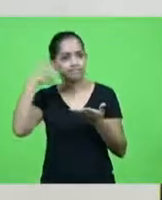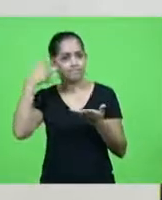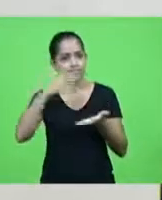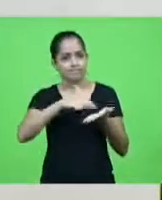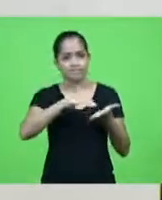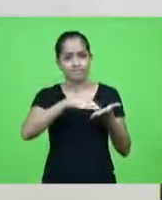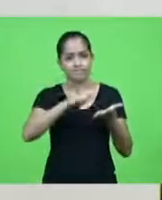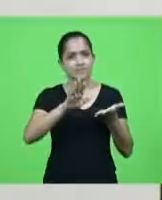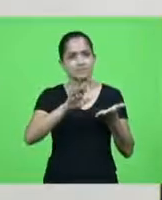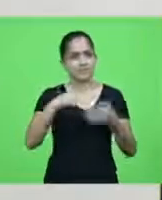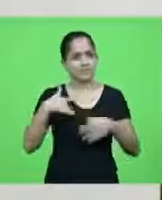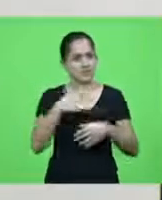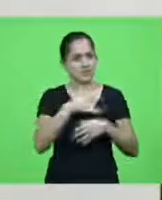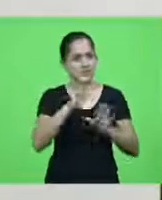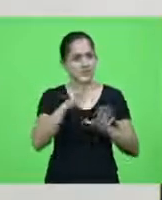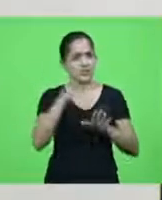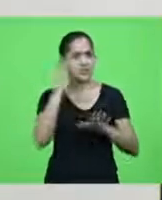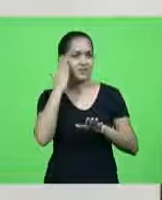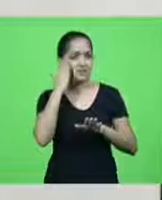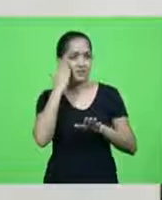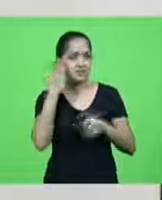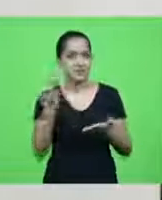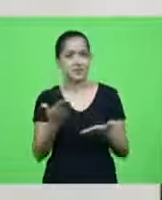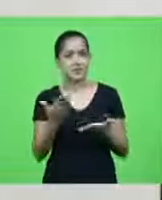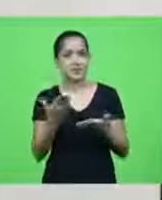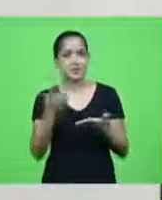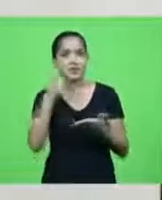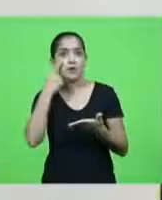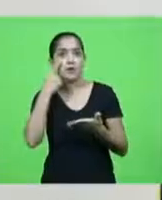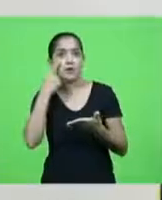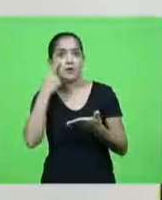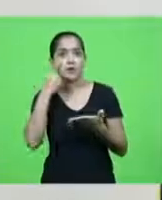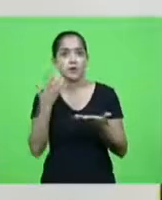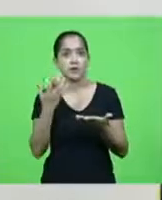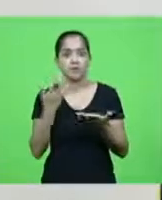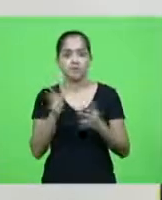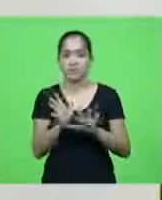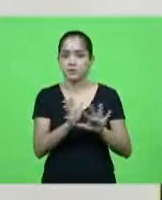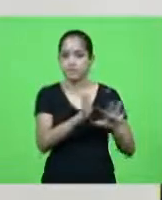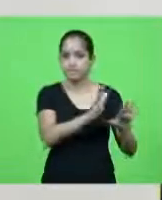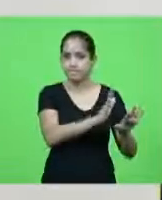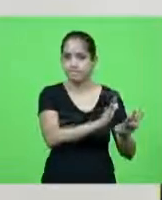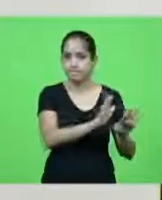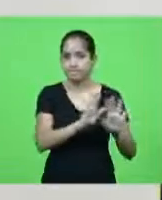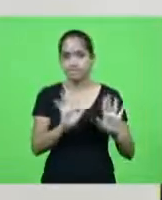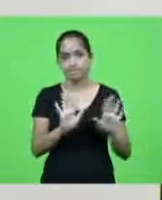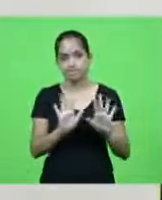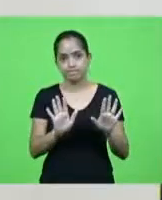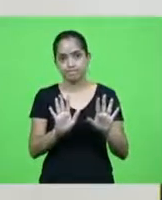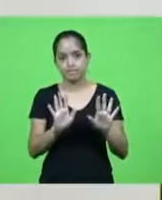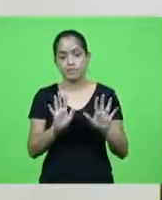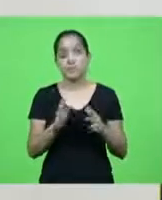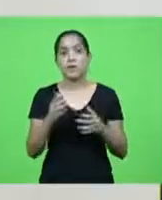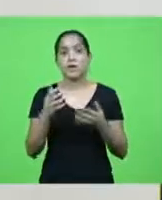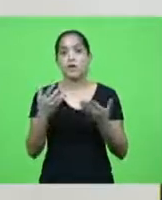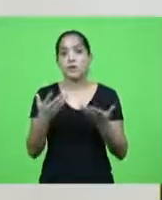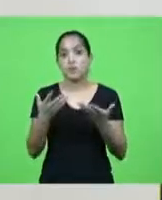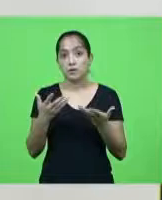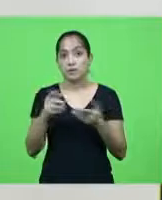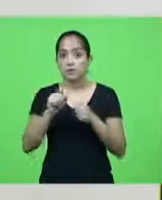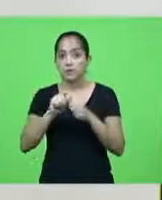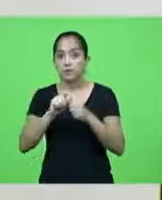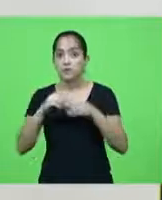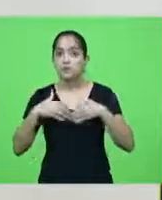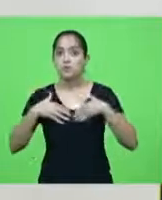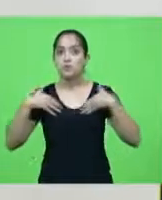já tinha ouvido eu quero saber o cheque mate ali entre o SAMU mas não vou entrar nesse nesse assunto eu quero fazer uma homenagem a